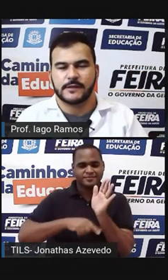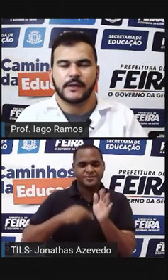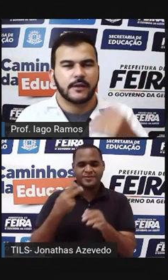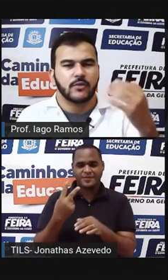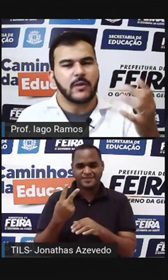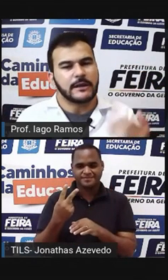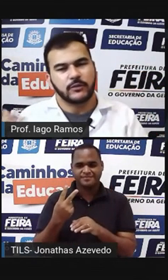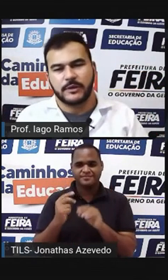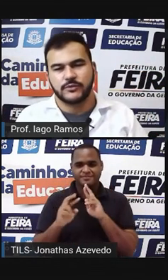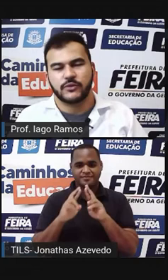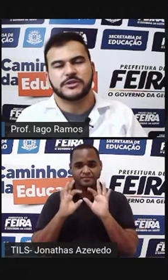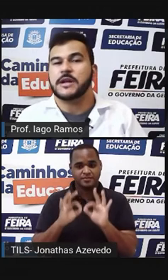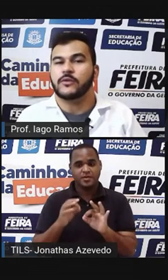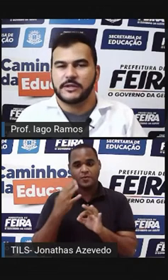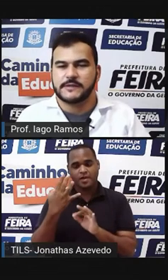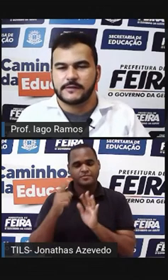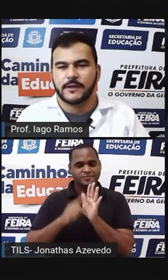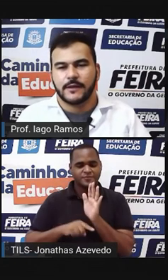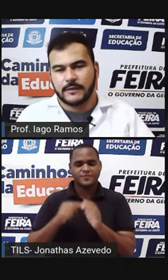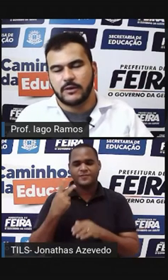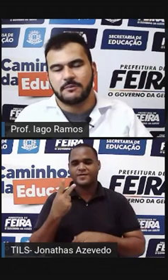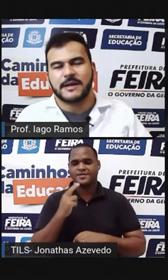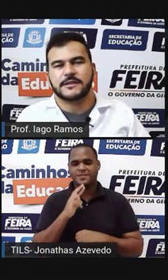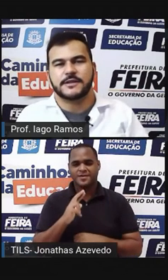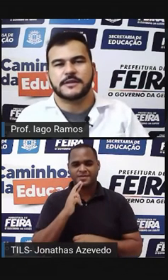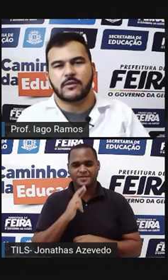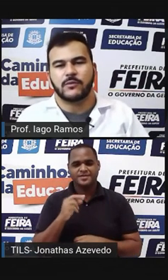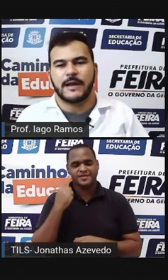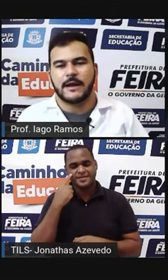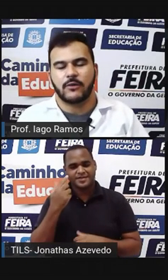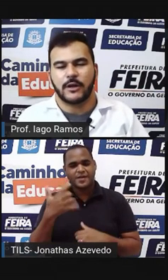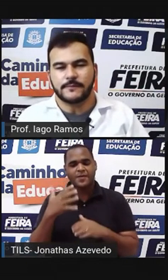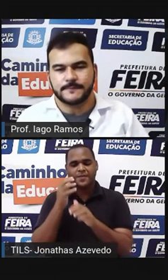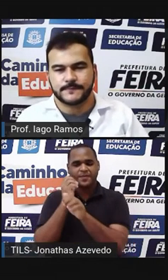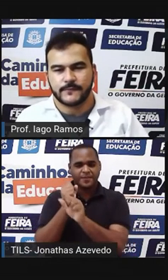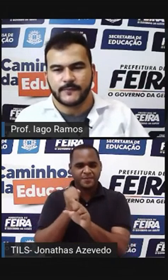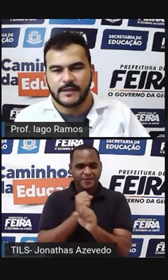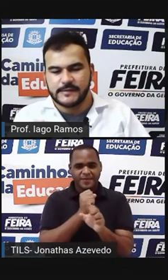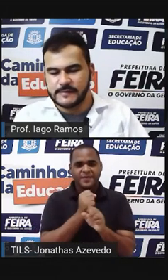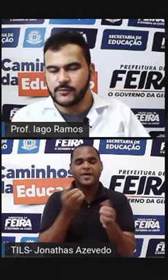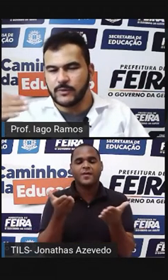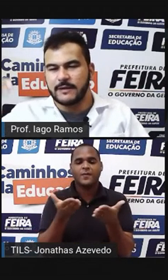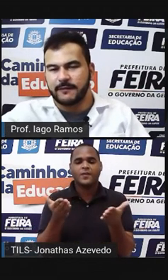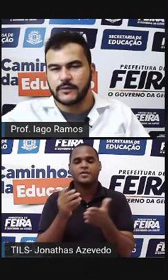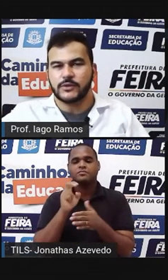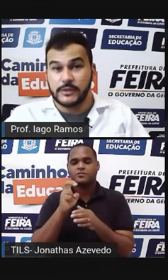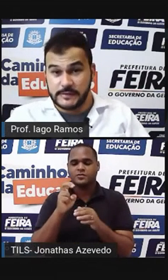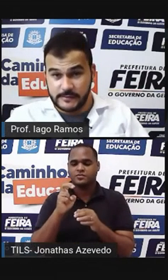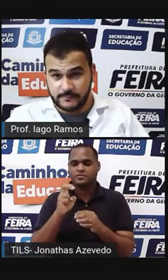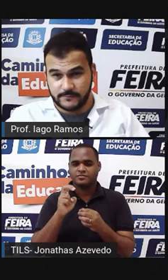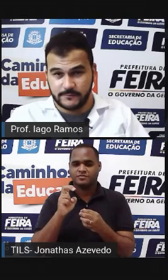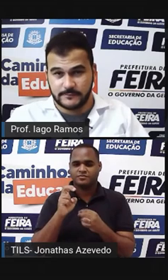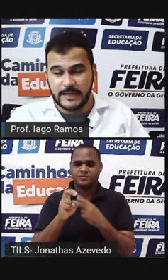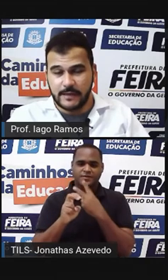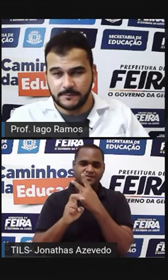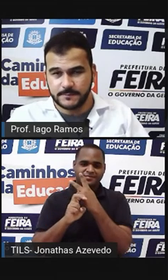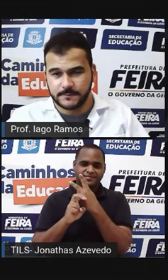expoentes 4 menos 2 dá 2 Então basta a gente calcular agora 5 elevado a 2